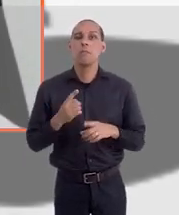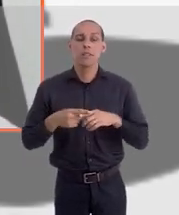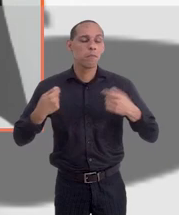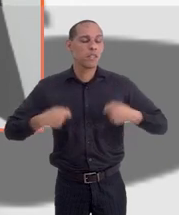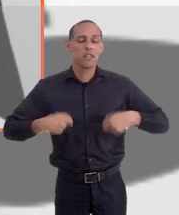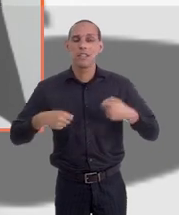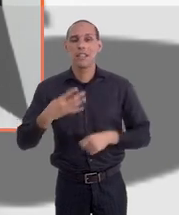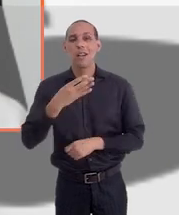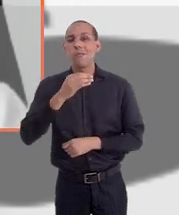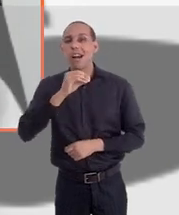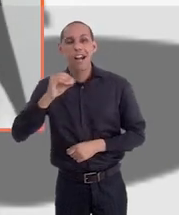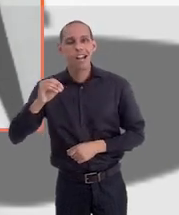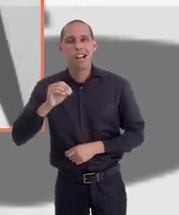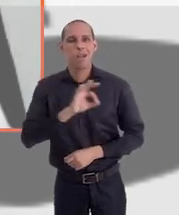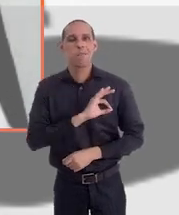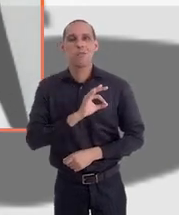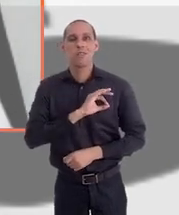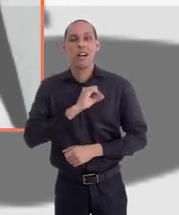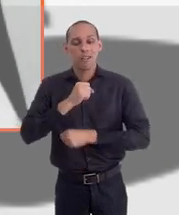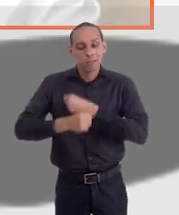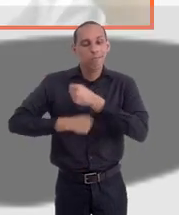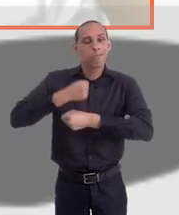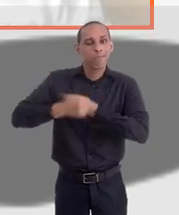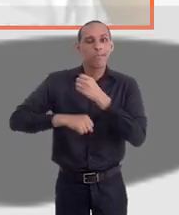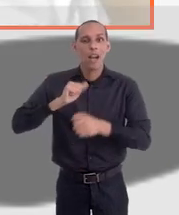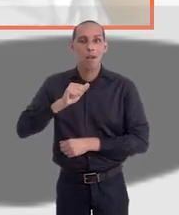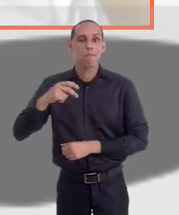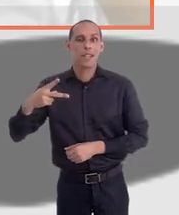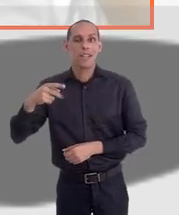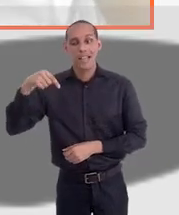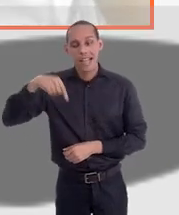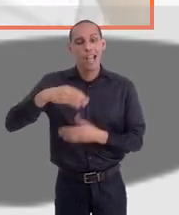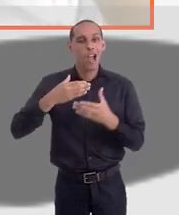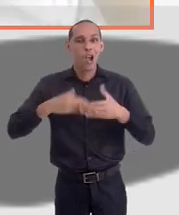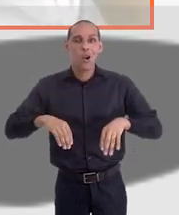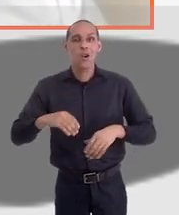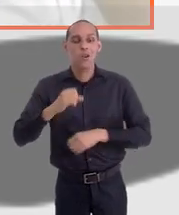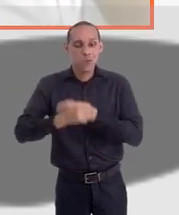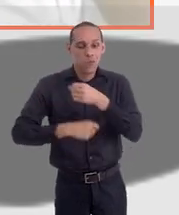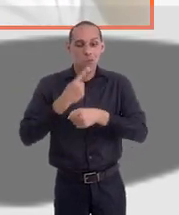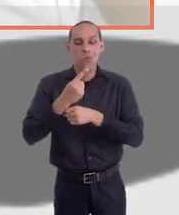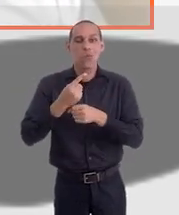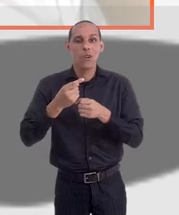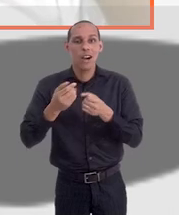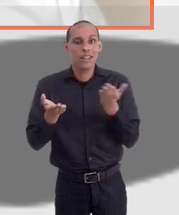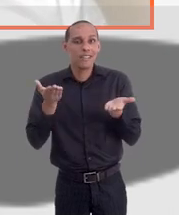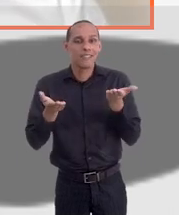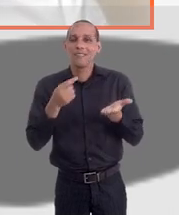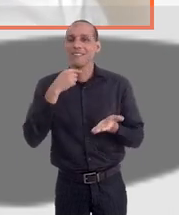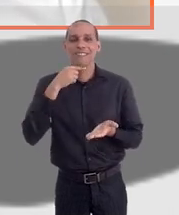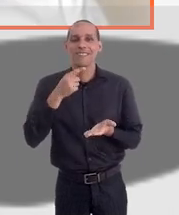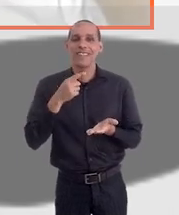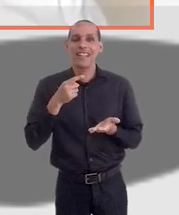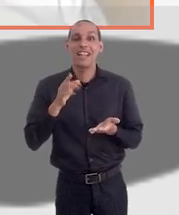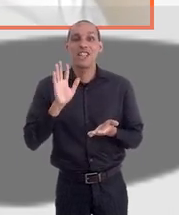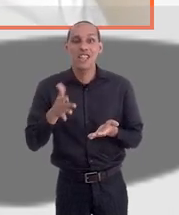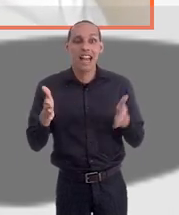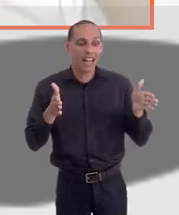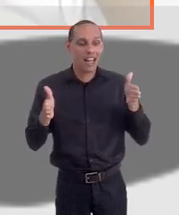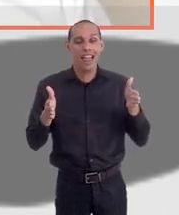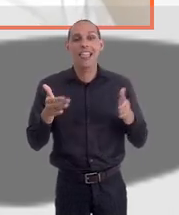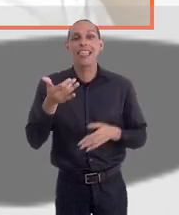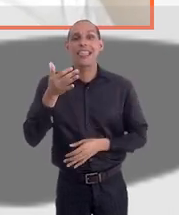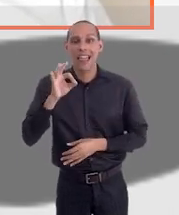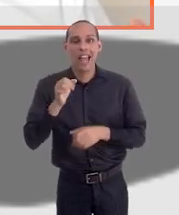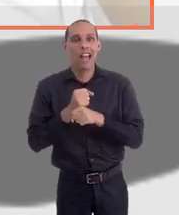Porque são 400 policiais por ano se aposentando. Então, só esse concurso não supri nenhum ano da Polícia Civil. E a gente está há 10 anos sem